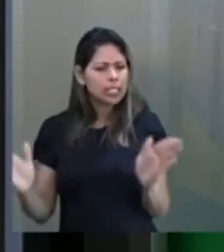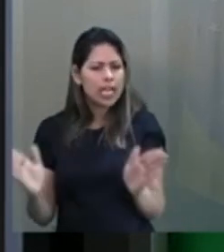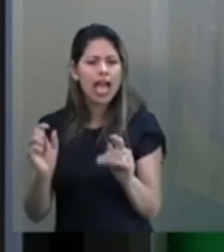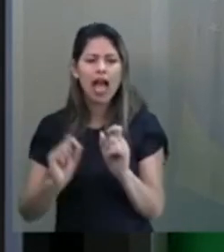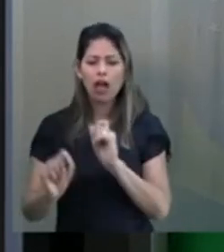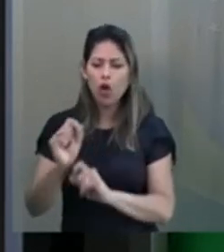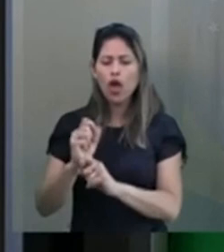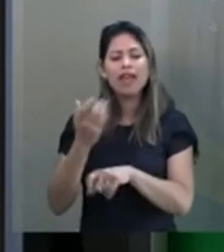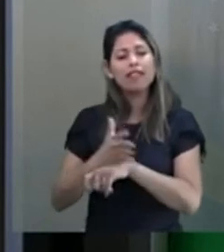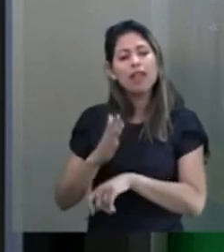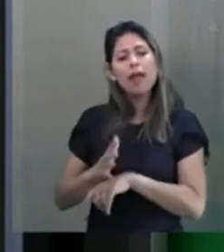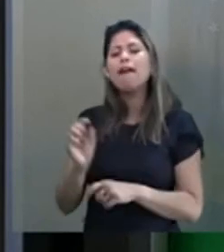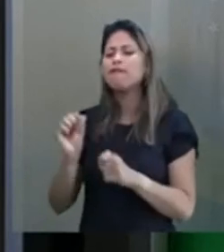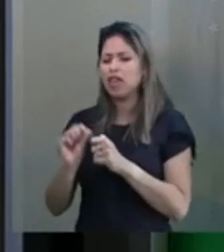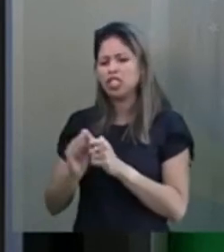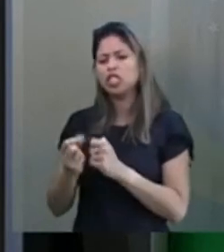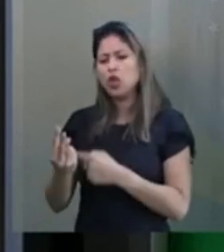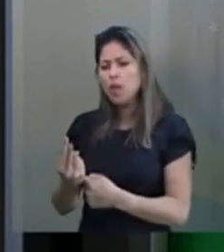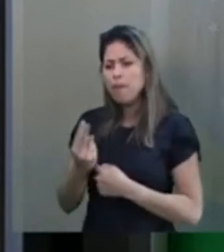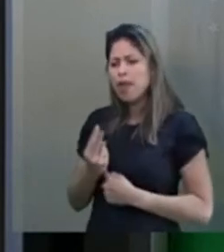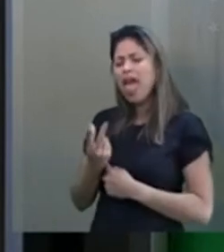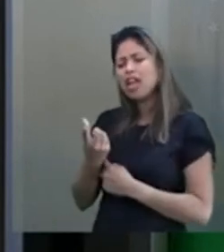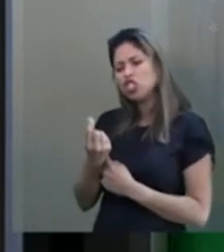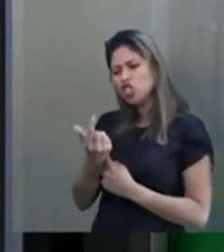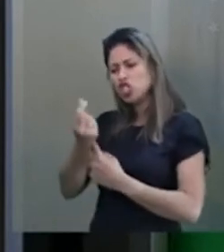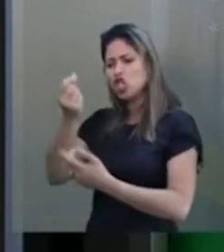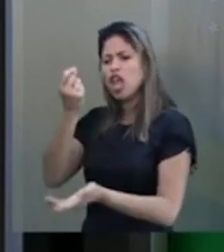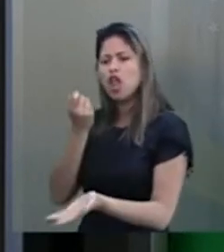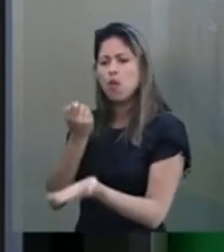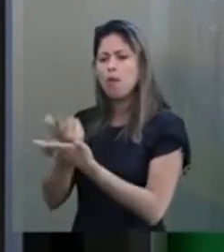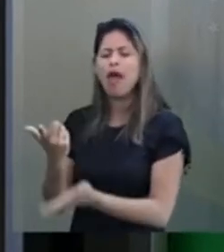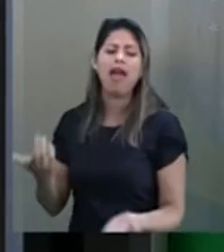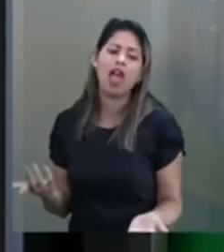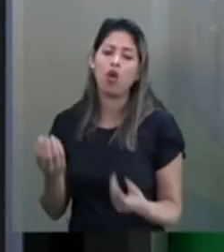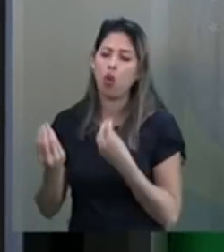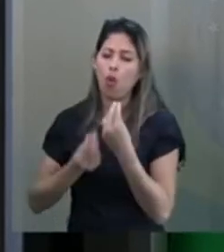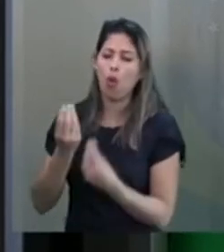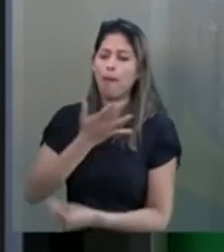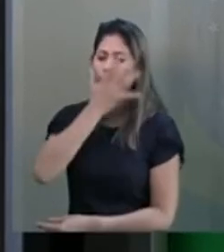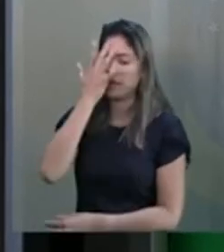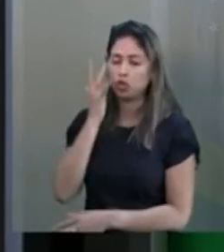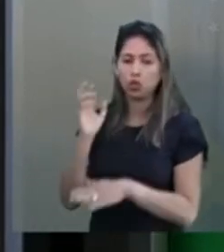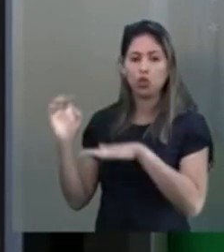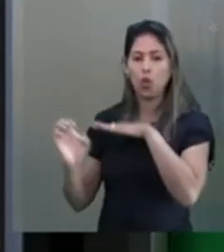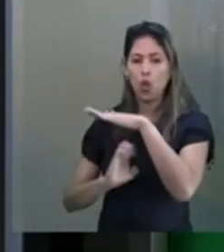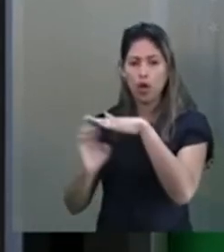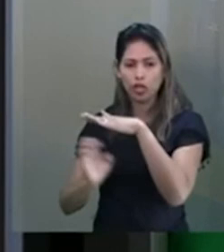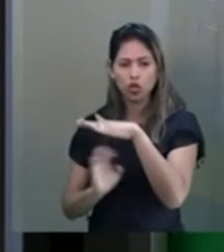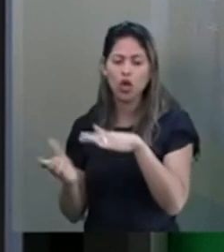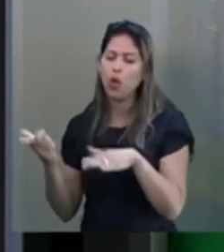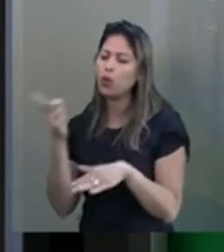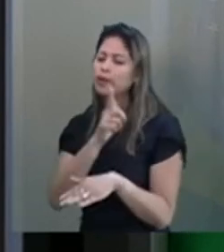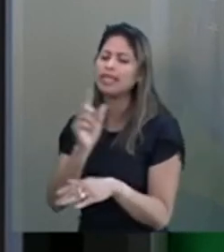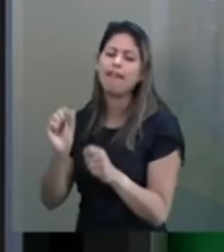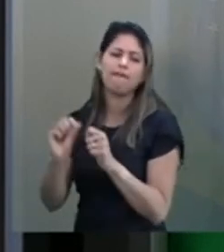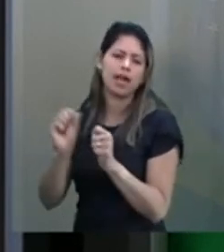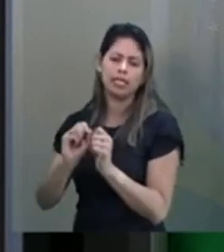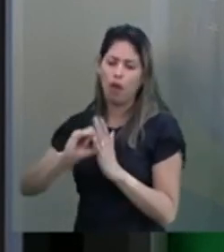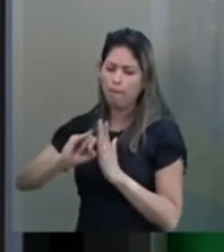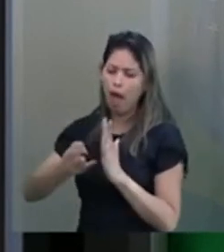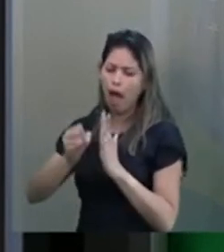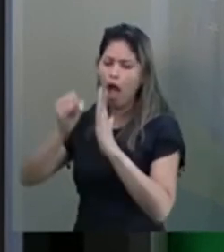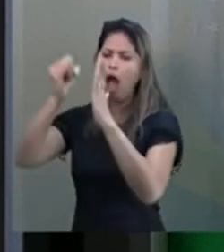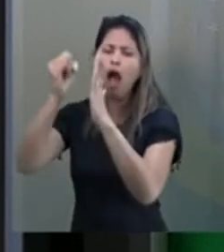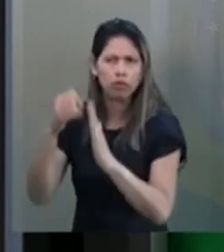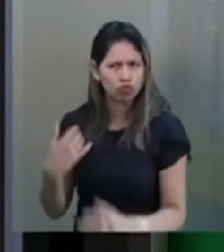prática fazem empréstimo de dinheiro. Por que não permitir que uma pessoa jurídica possa emprestar dinheiro, abrir o mercado, não tem essa taxa de juros extorsiva,